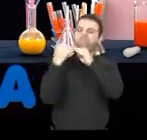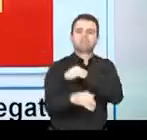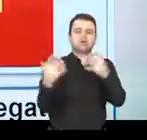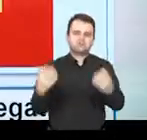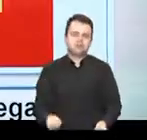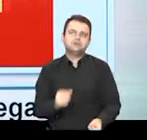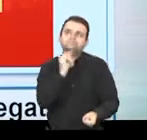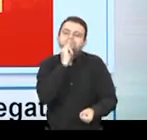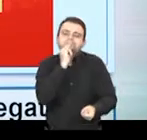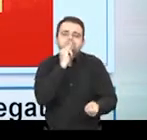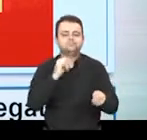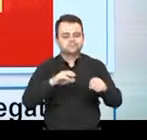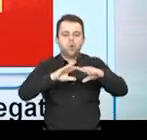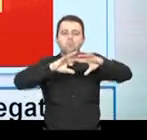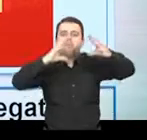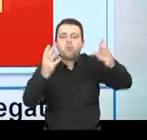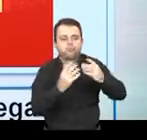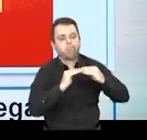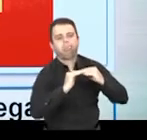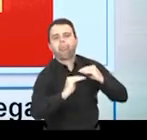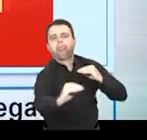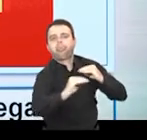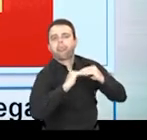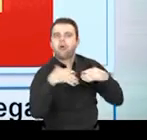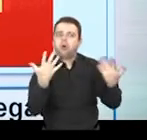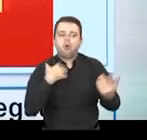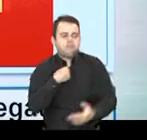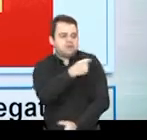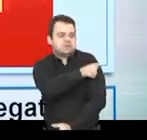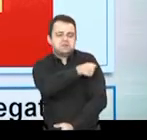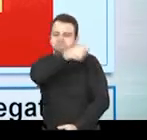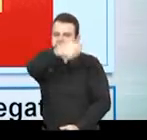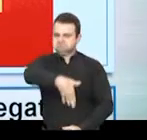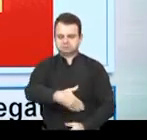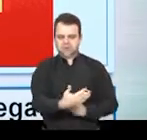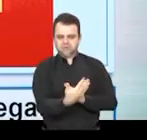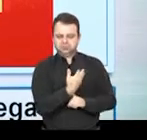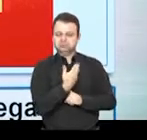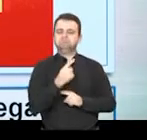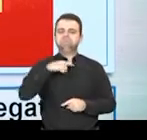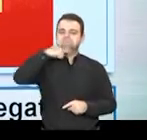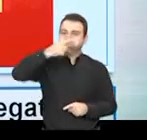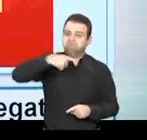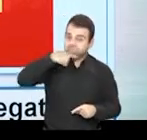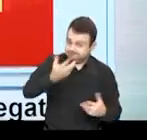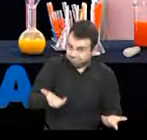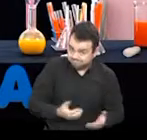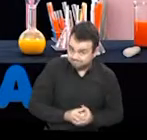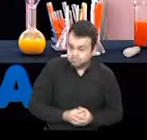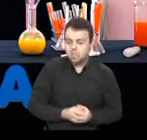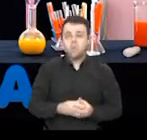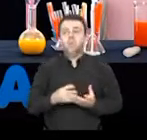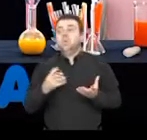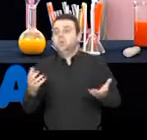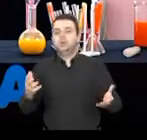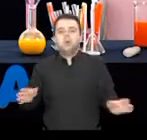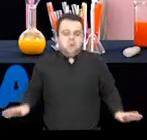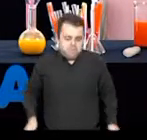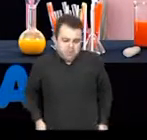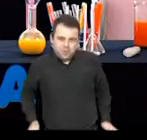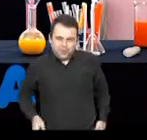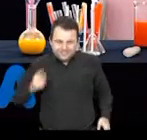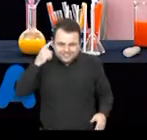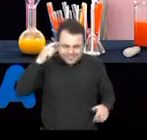achar de que a Terra é plana? Ou de que as vacinas não funcionam e não protegem? E até mesmo igual o